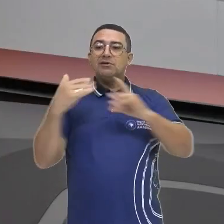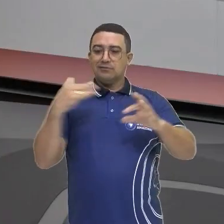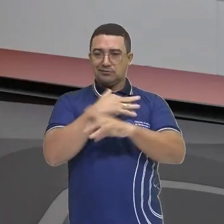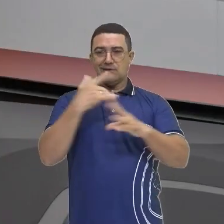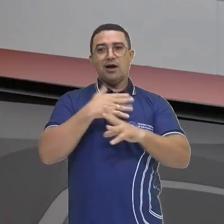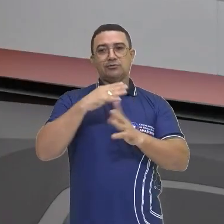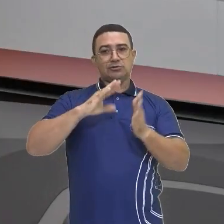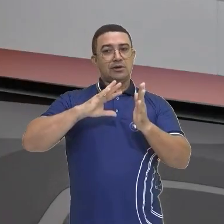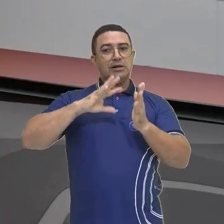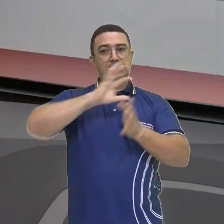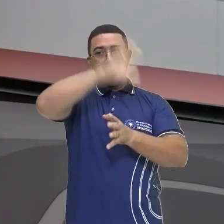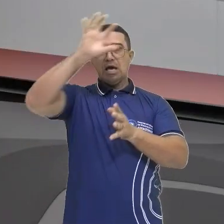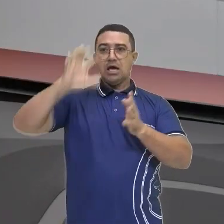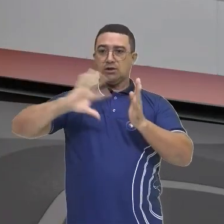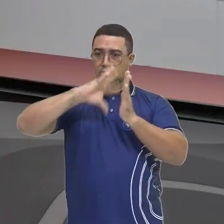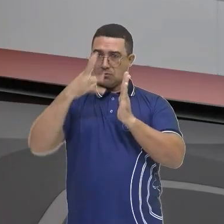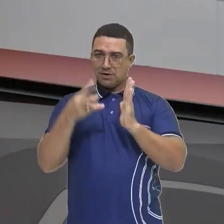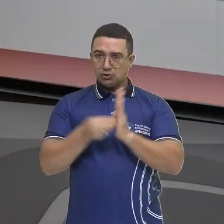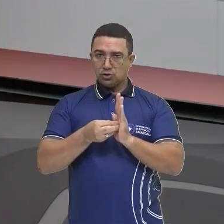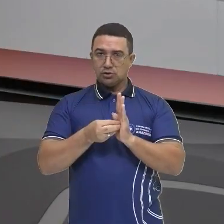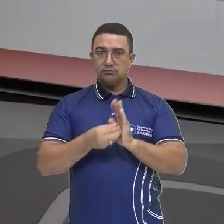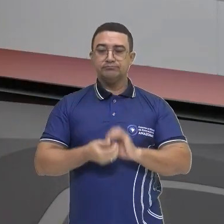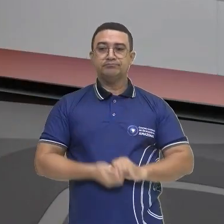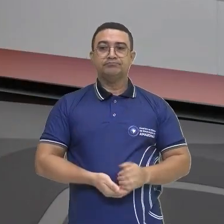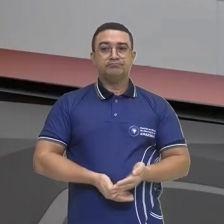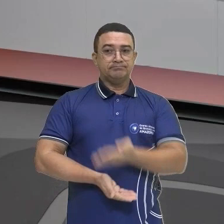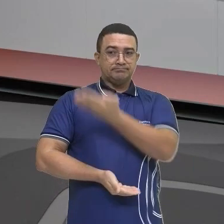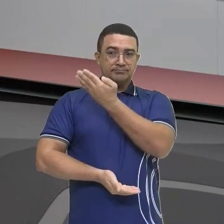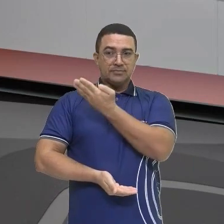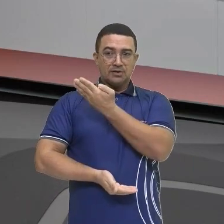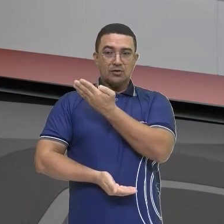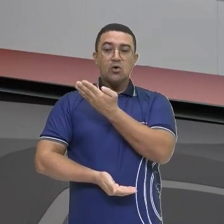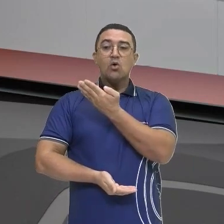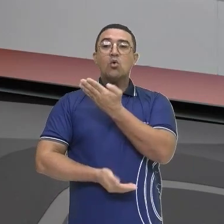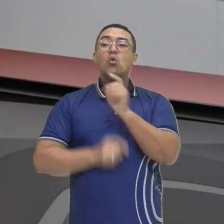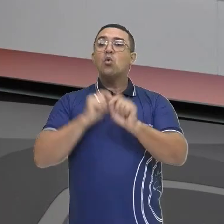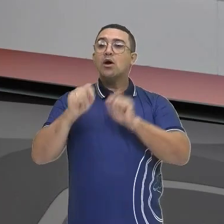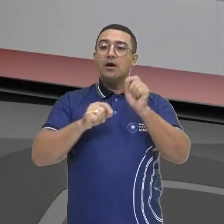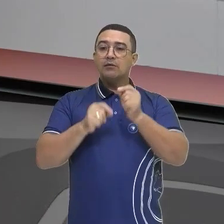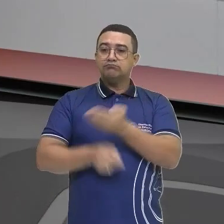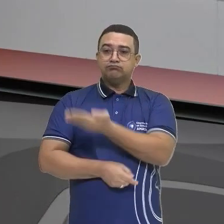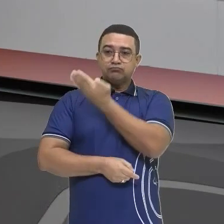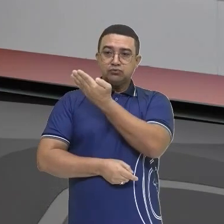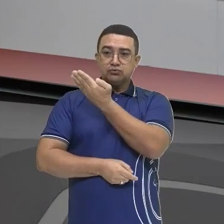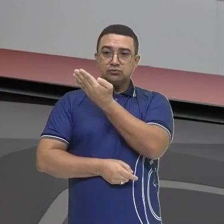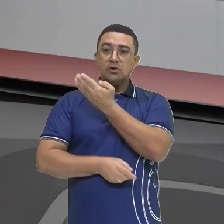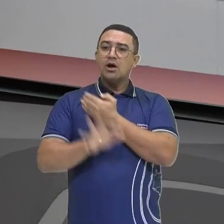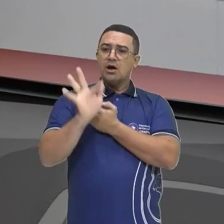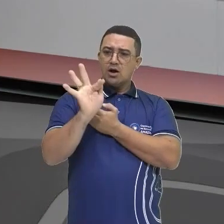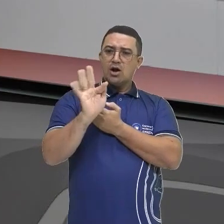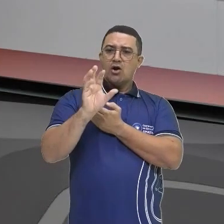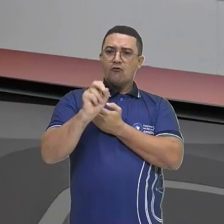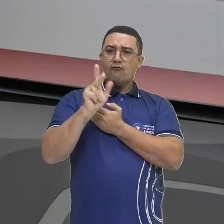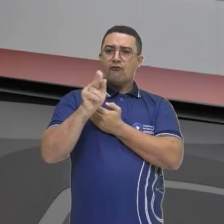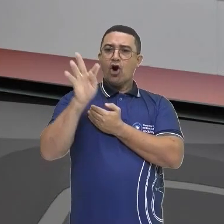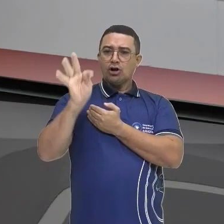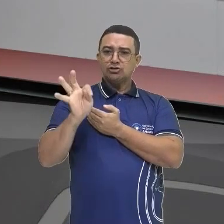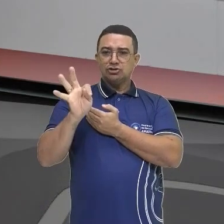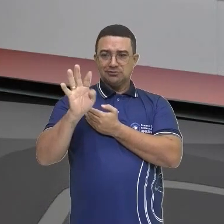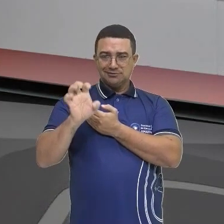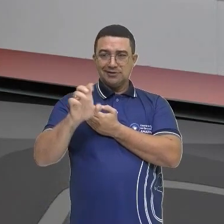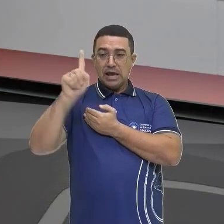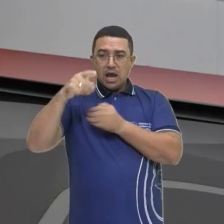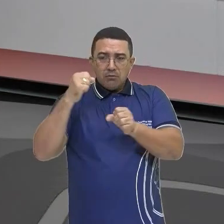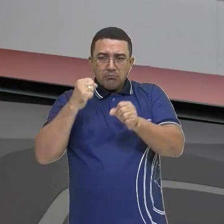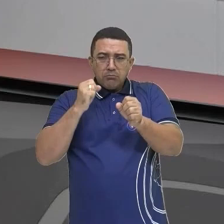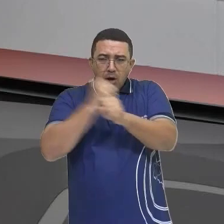Aí a gente vai observar uma imagem, olha, que é o Forte, né? Então eu vou mostrar aqui para vocês. Então esses fortes, eles foram